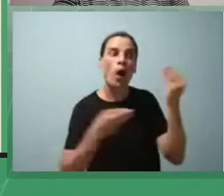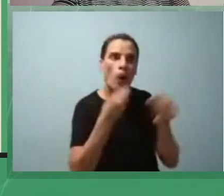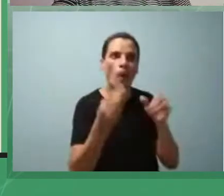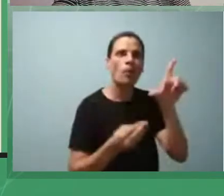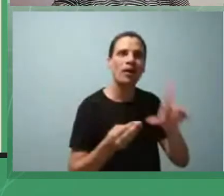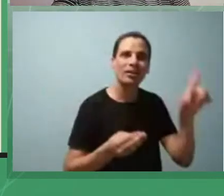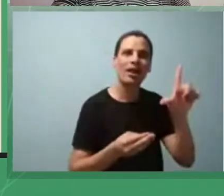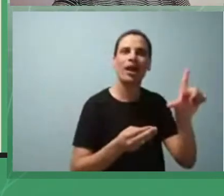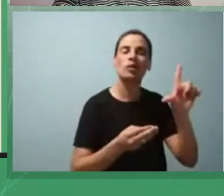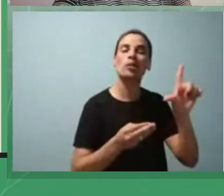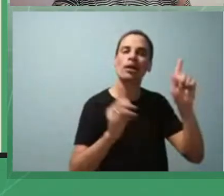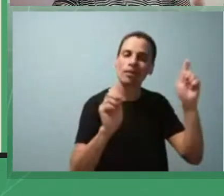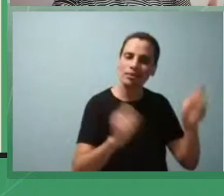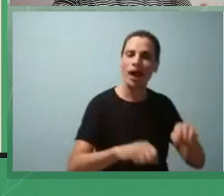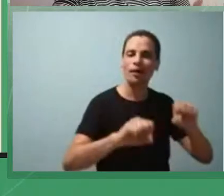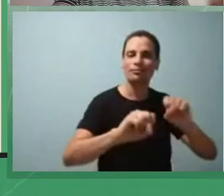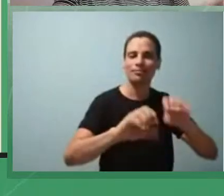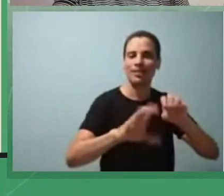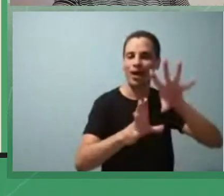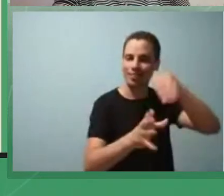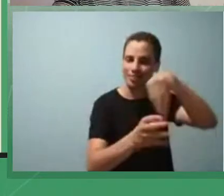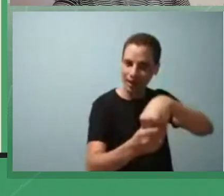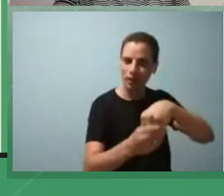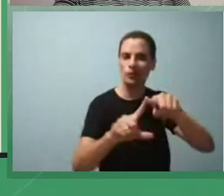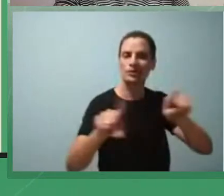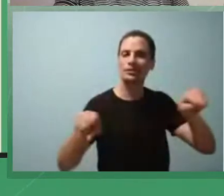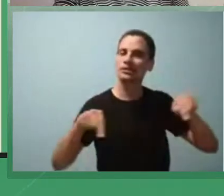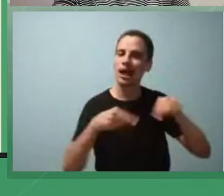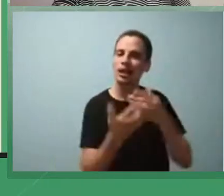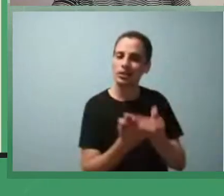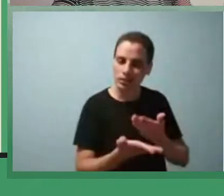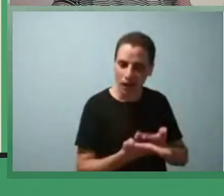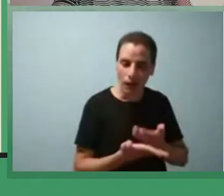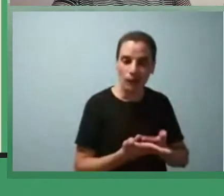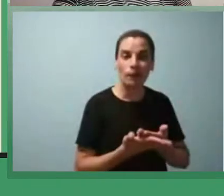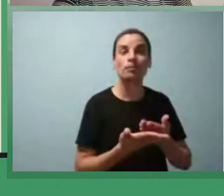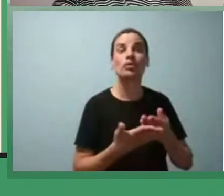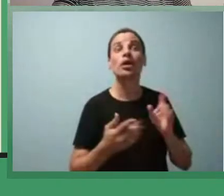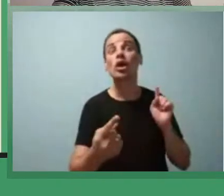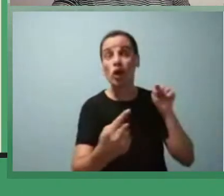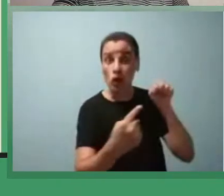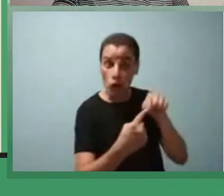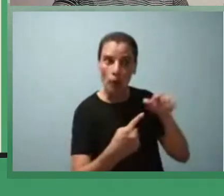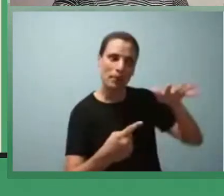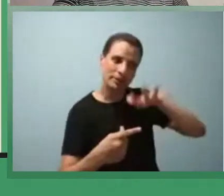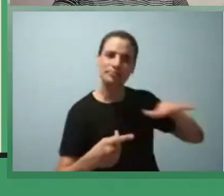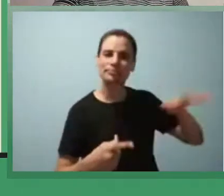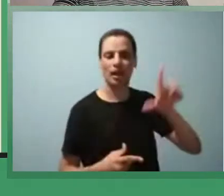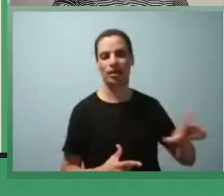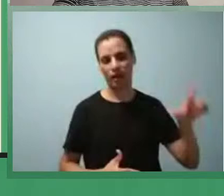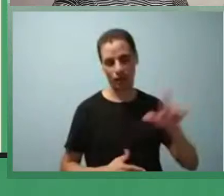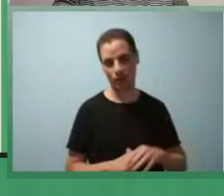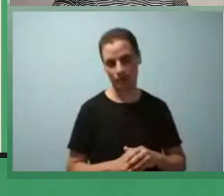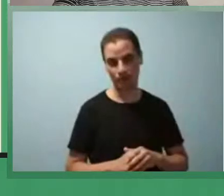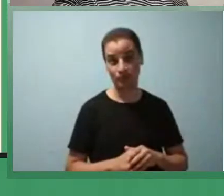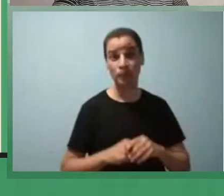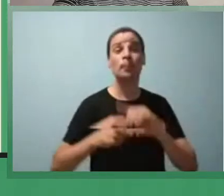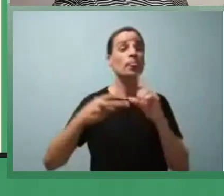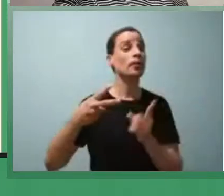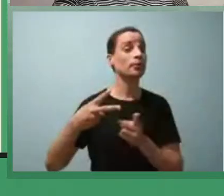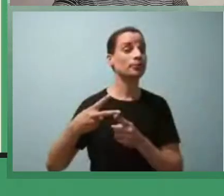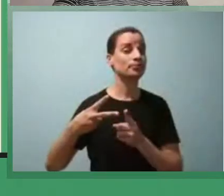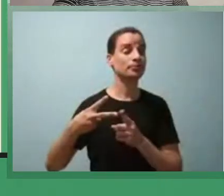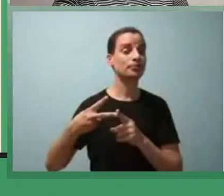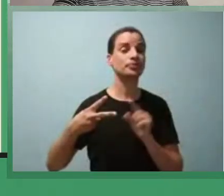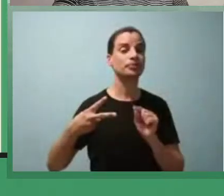aula e tudo que envolve esse universo literário um outro aspecto a ser explorado é as diferentes